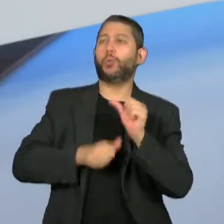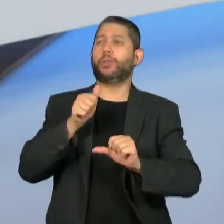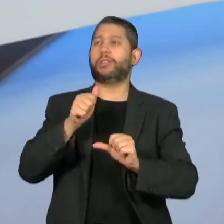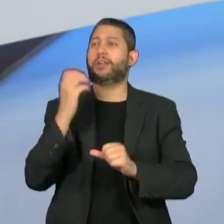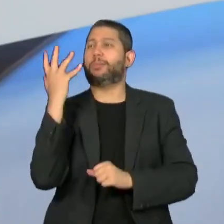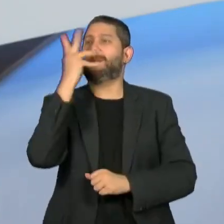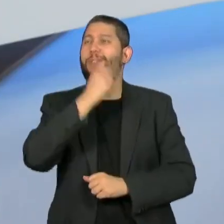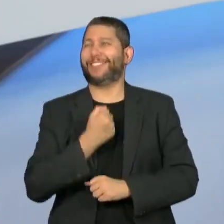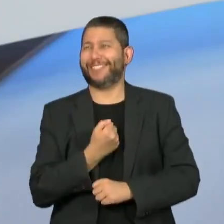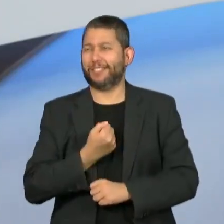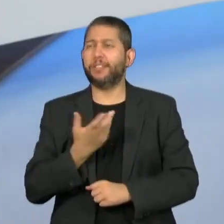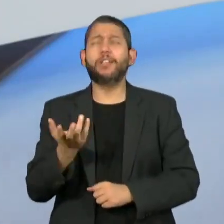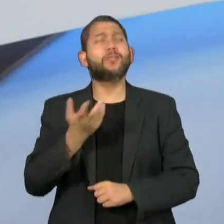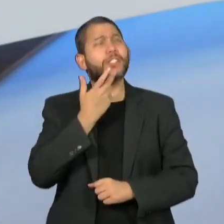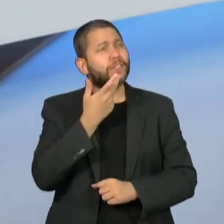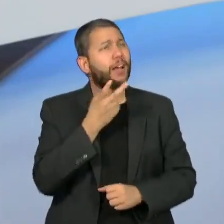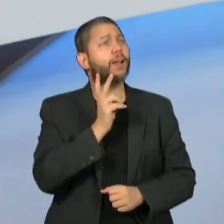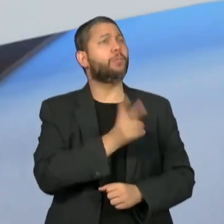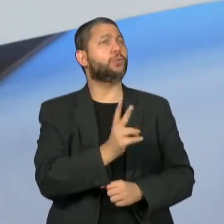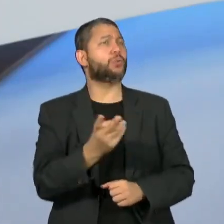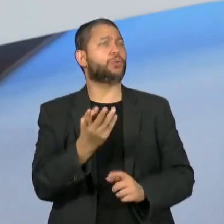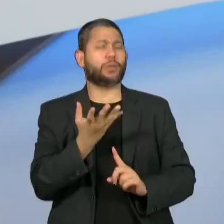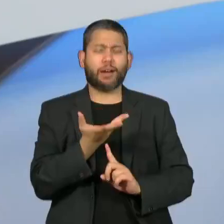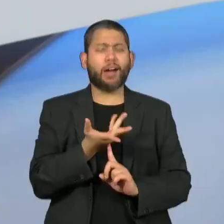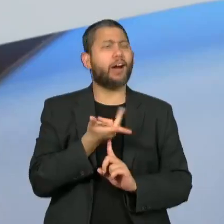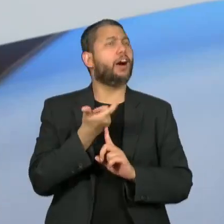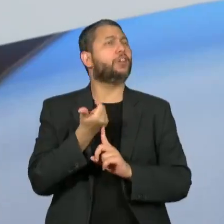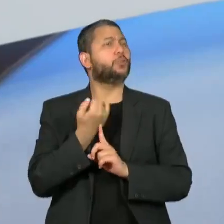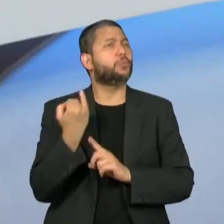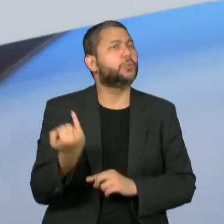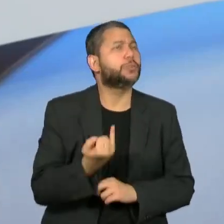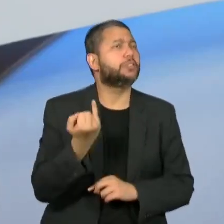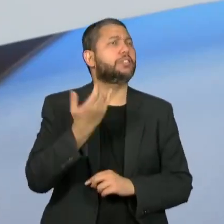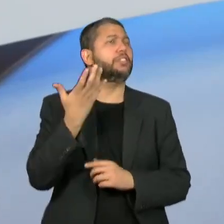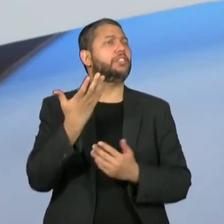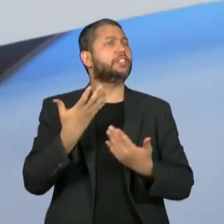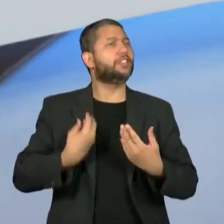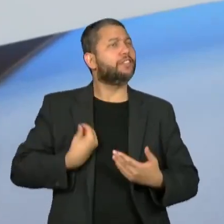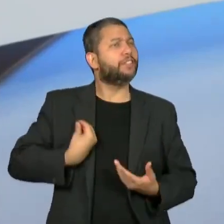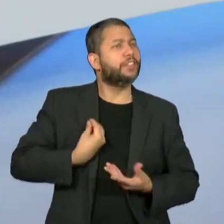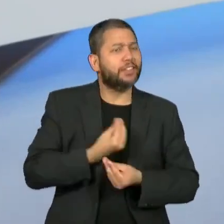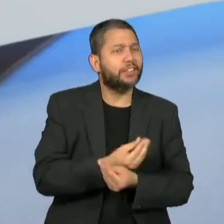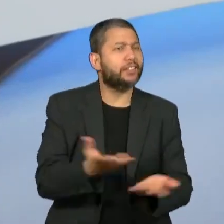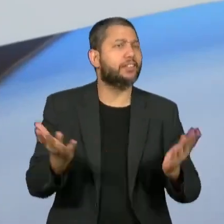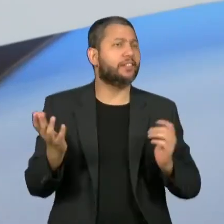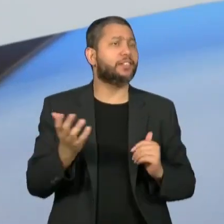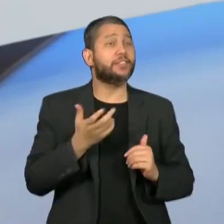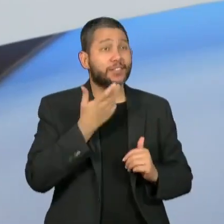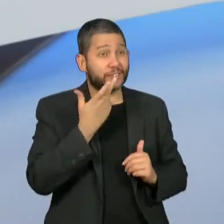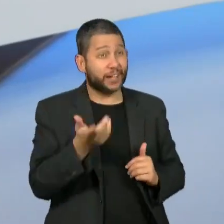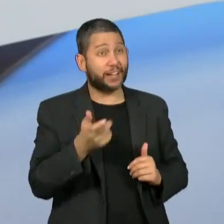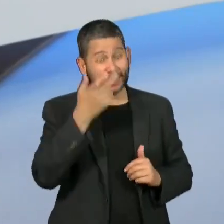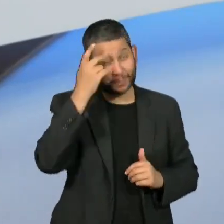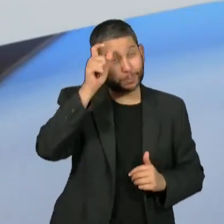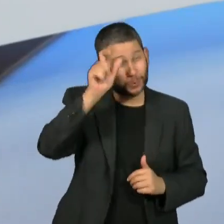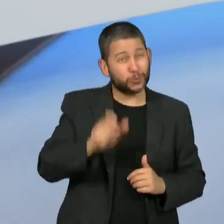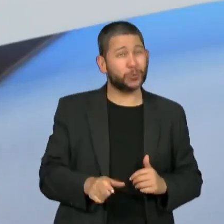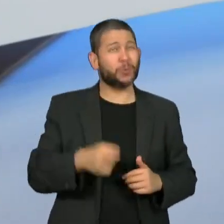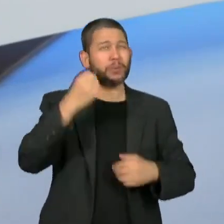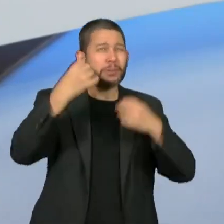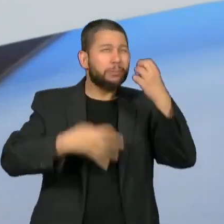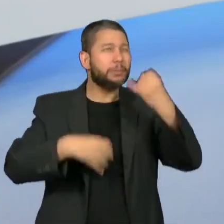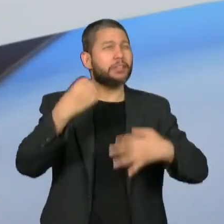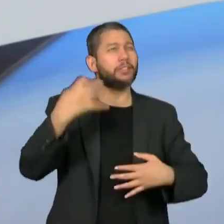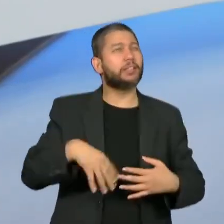falar muito sobre a função da arte, você menciona sempre o Pessoa falando sobre